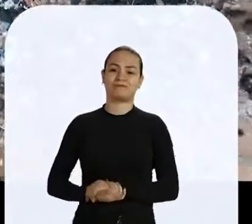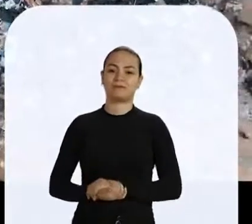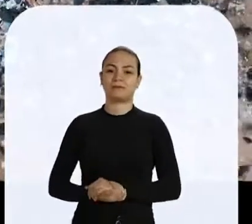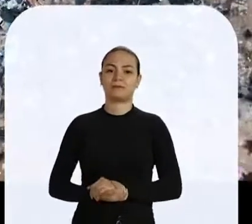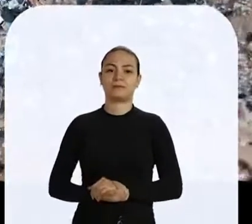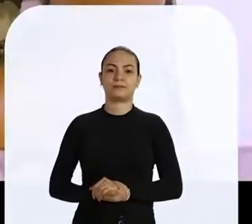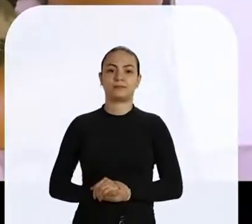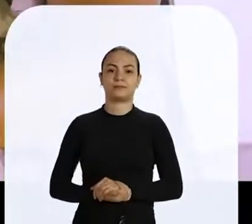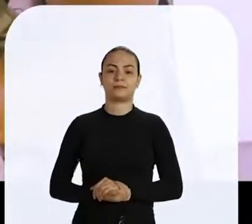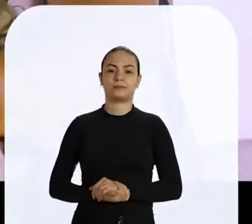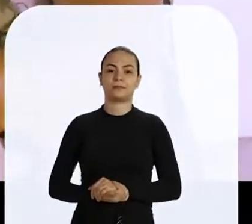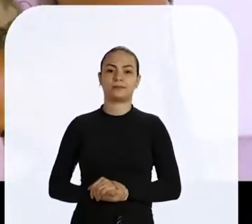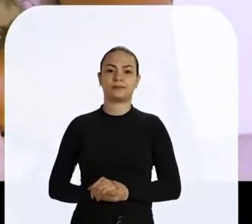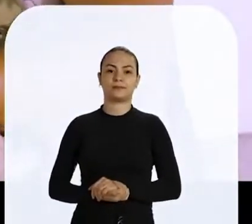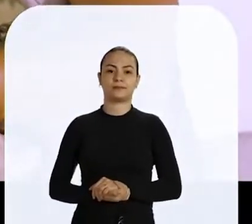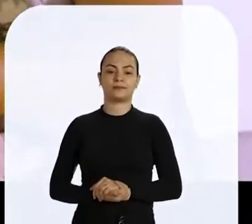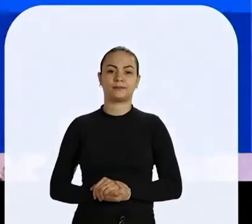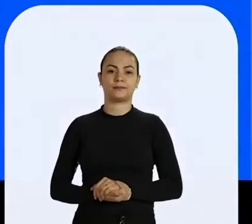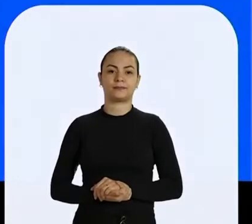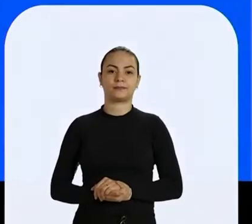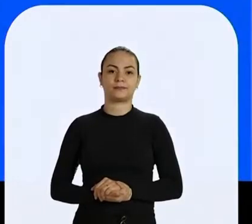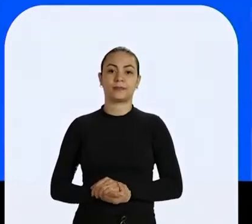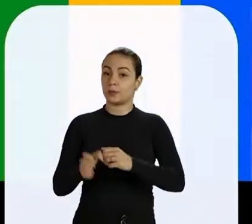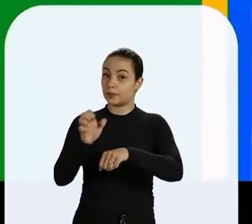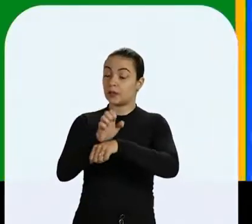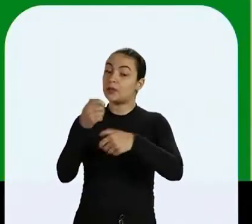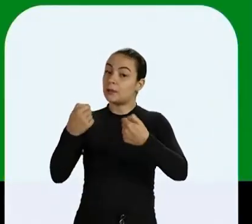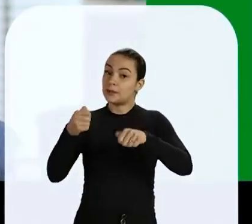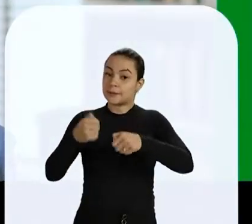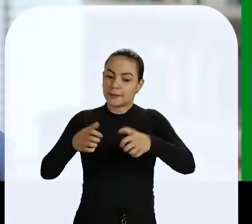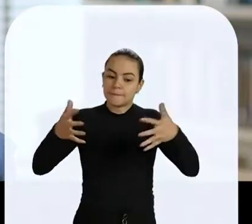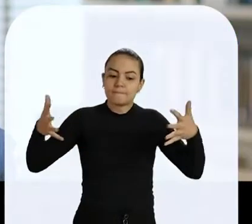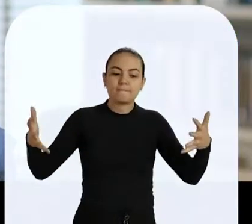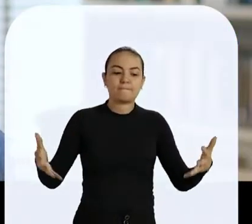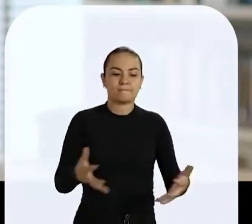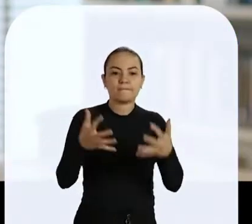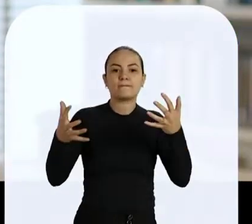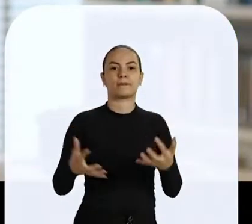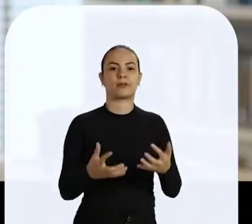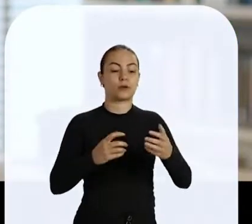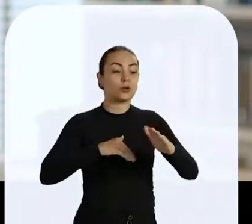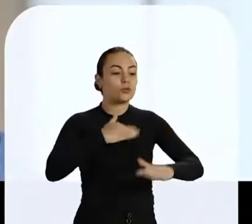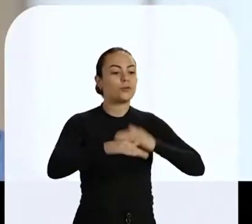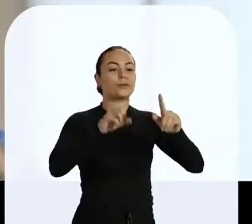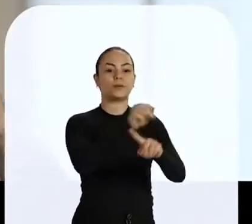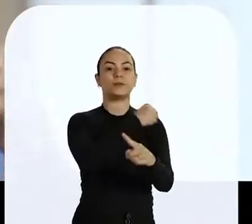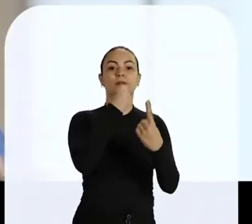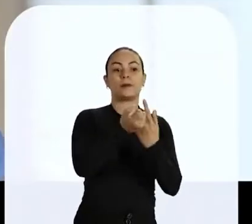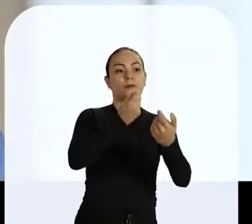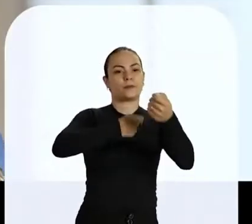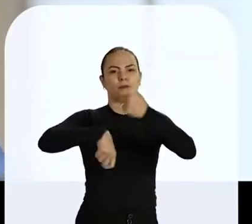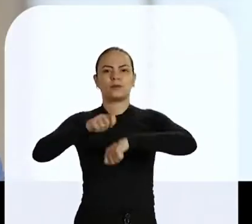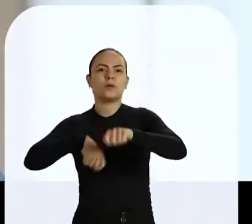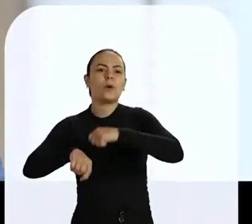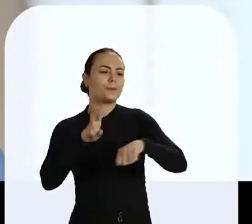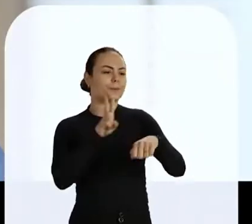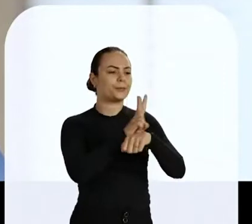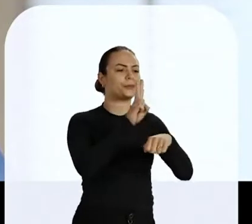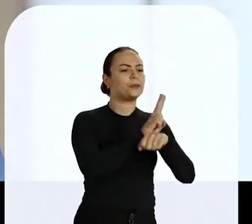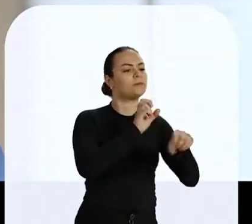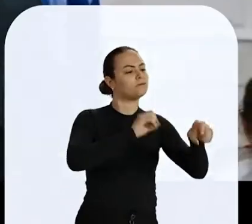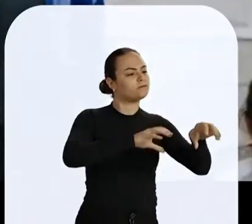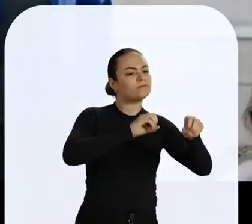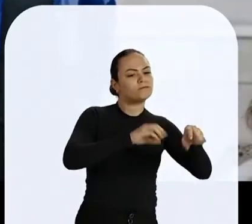pessoas descendo ao nível da pobreza. O estado tem que ser indutor de desenvolvimento social, de desenvolvimento